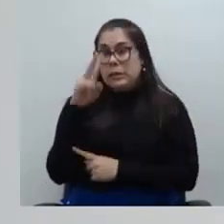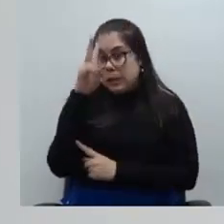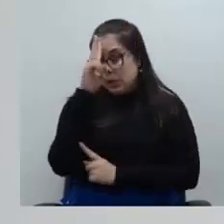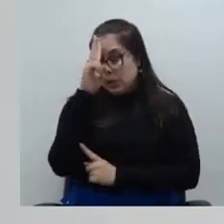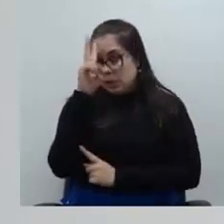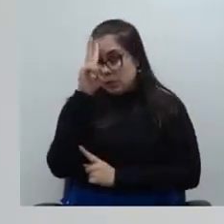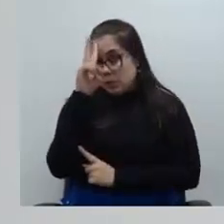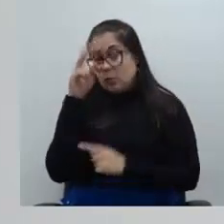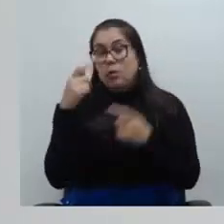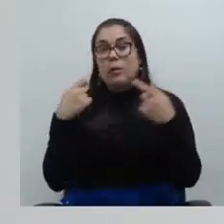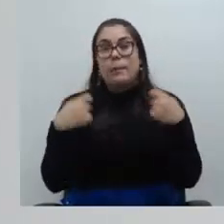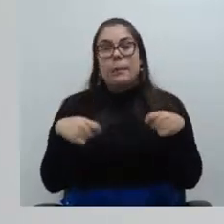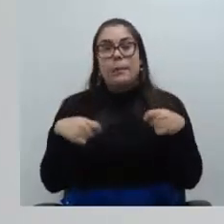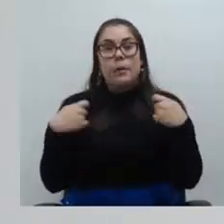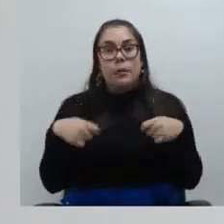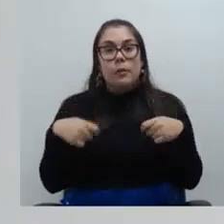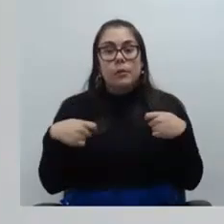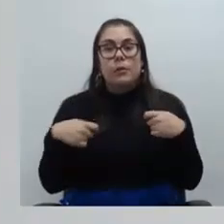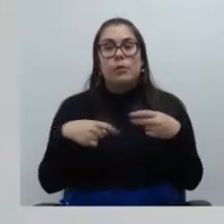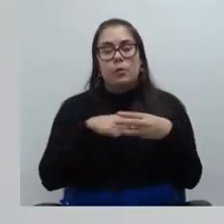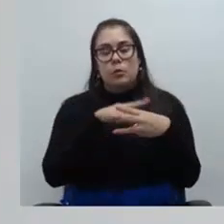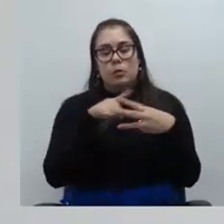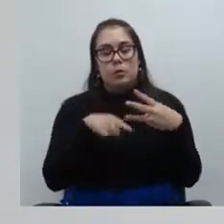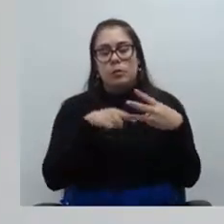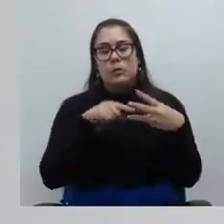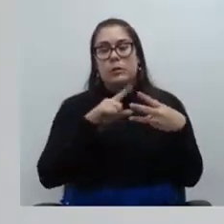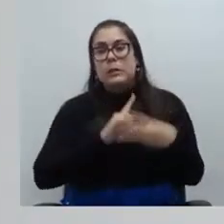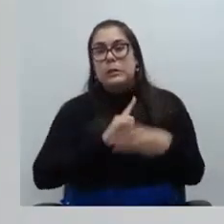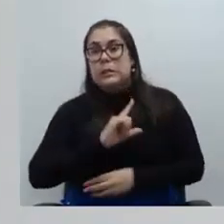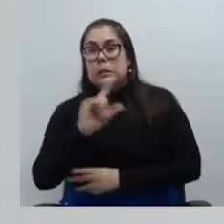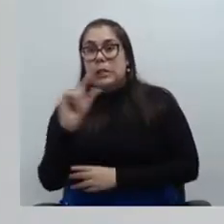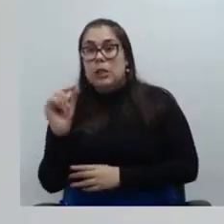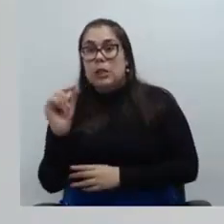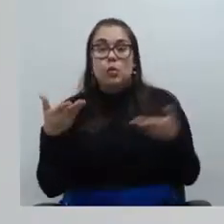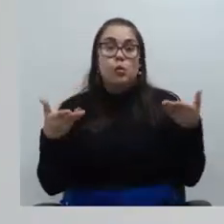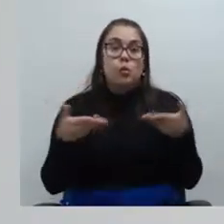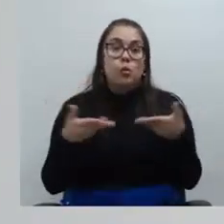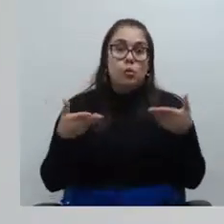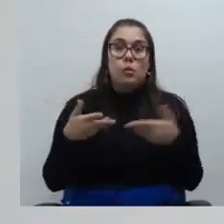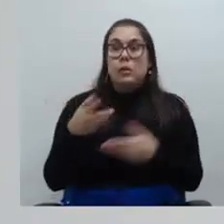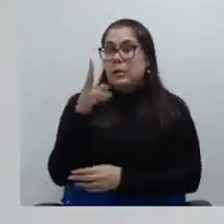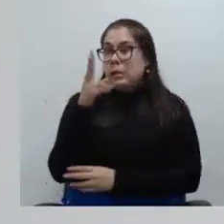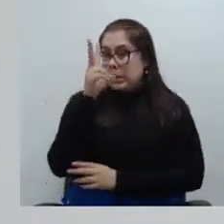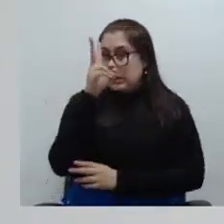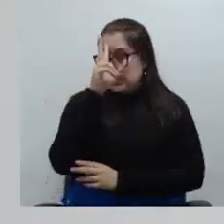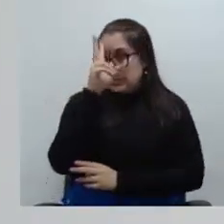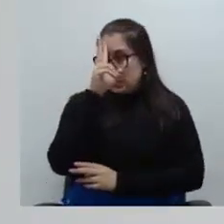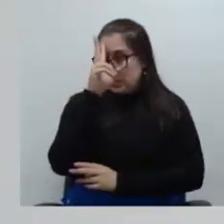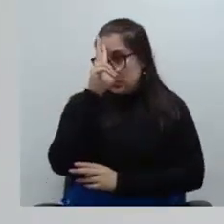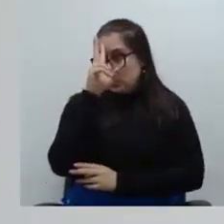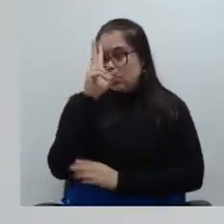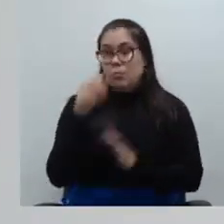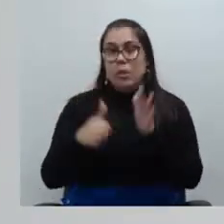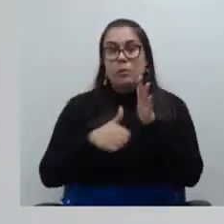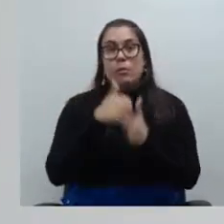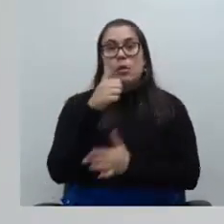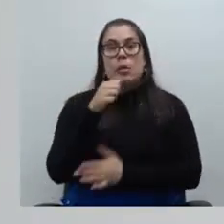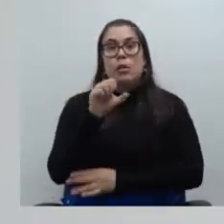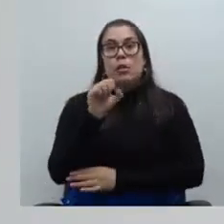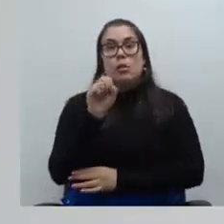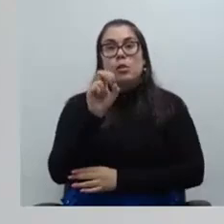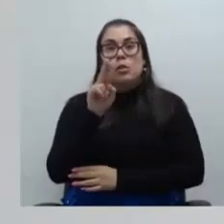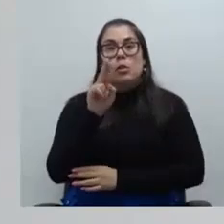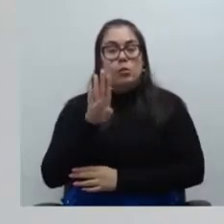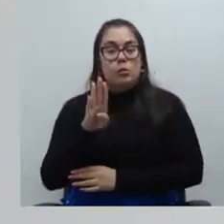-feira porque eu precisava que a exoneração dos três colegas saísse hoje então eu pretendo protocolar na segunda-feira como primeira subdefensora pública geral